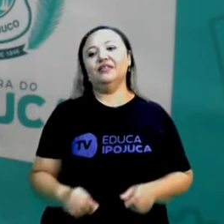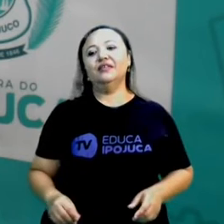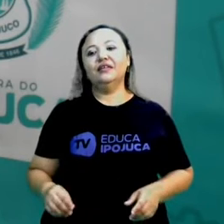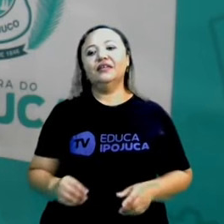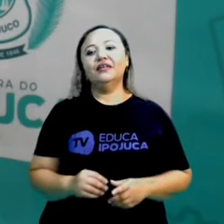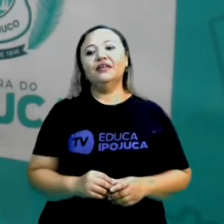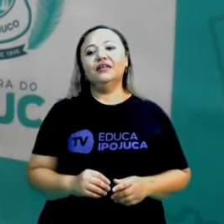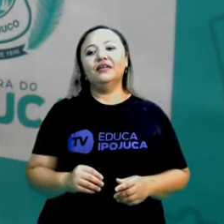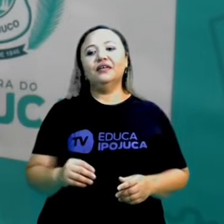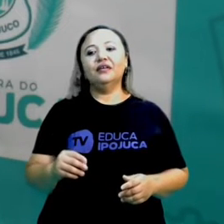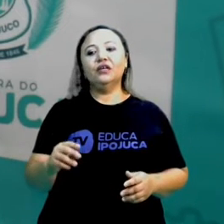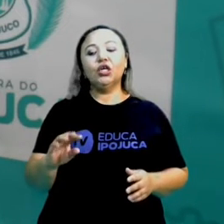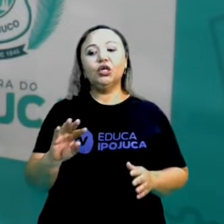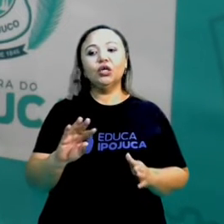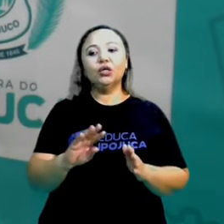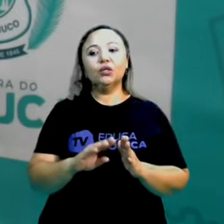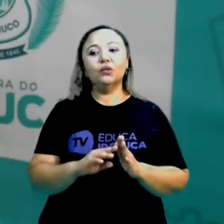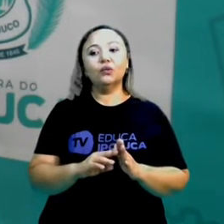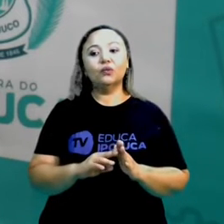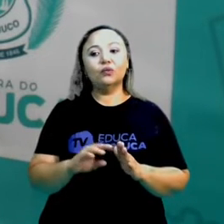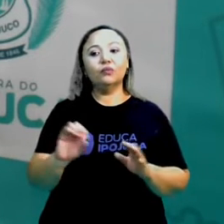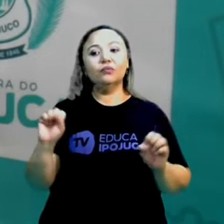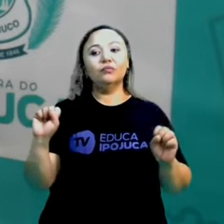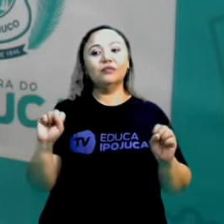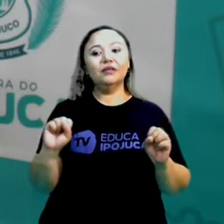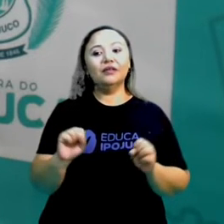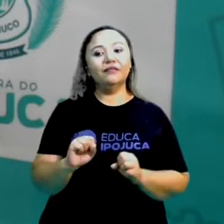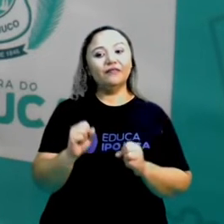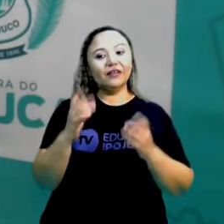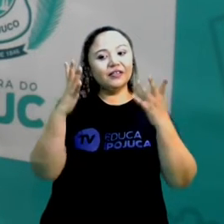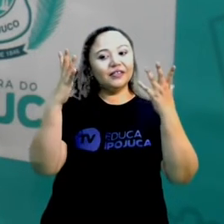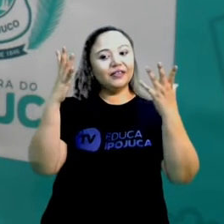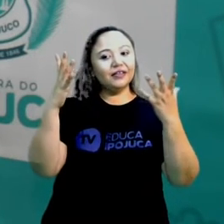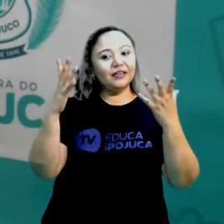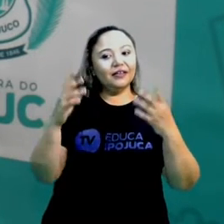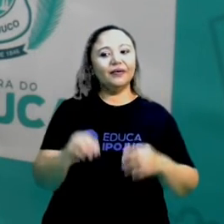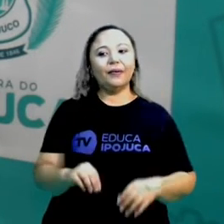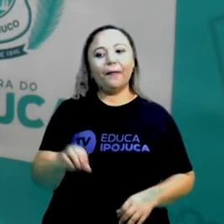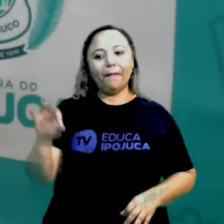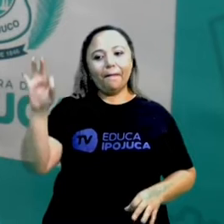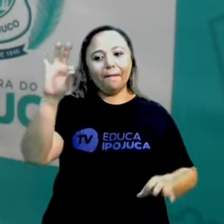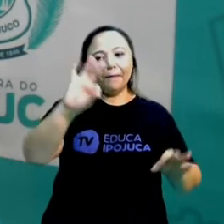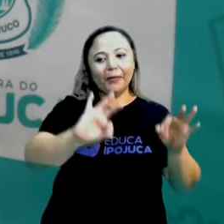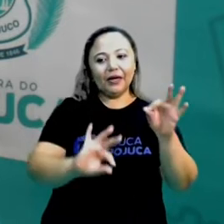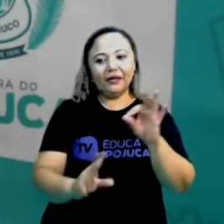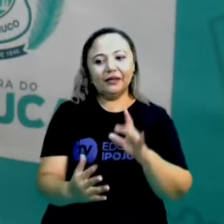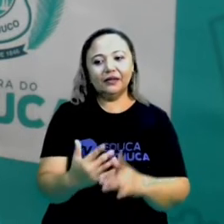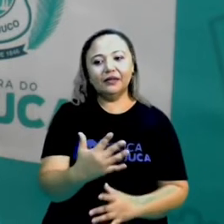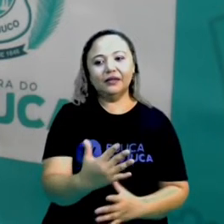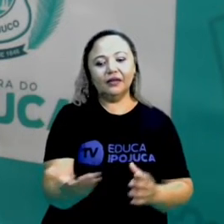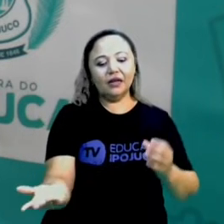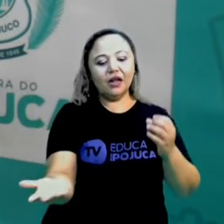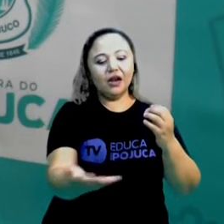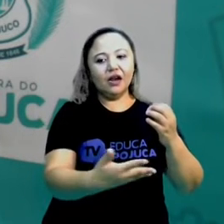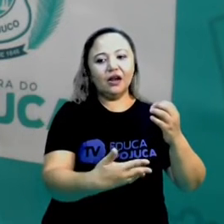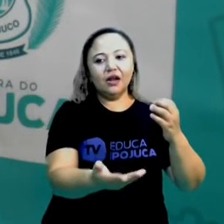mesmo manifesto. plantio, colheita,